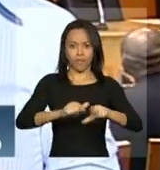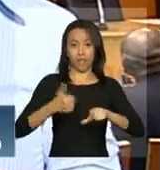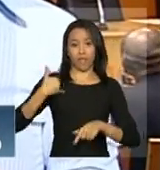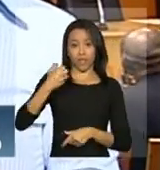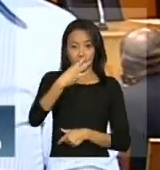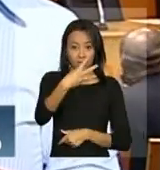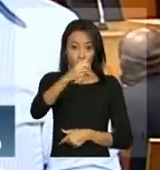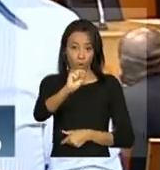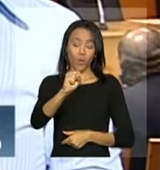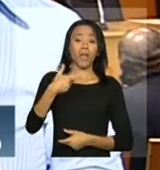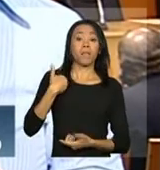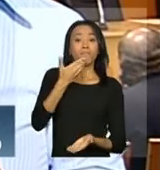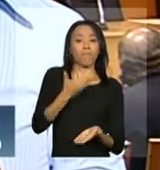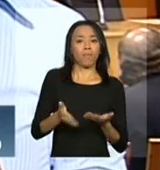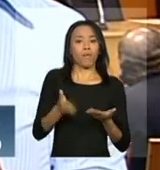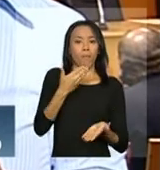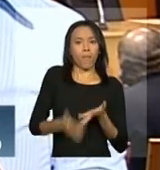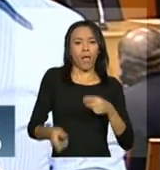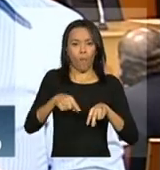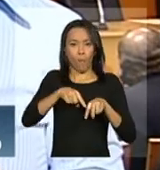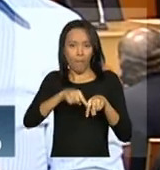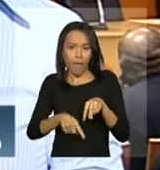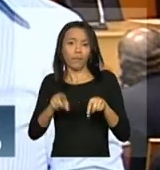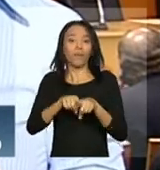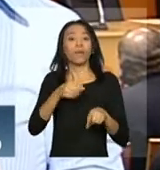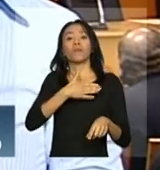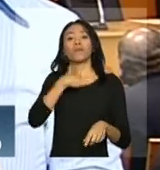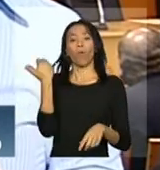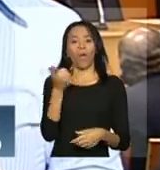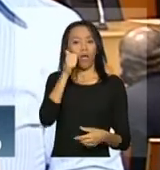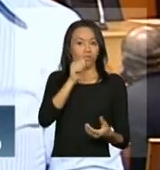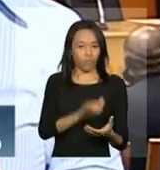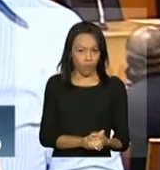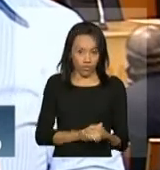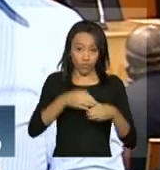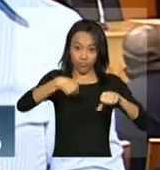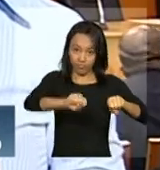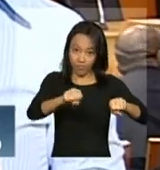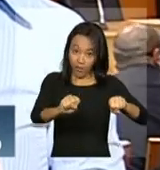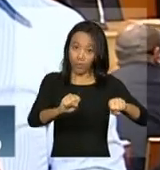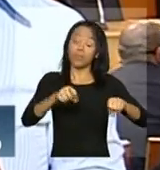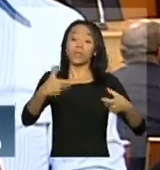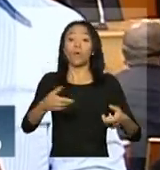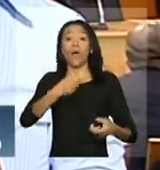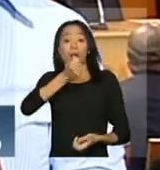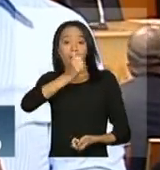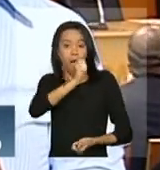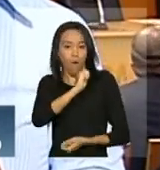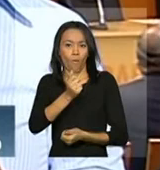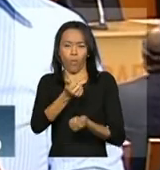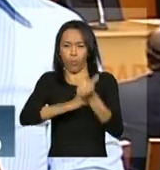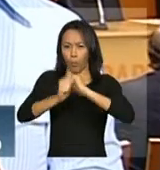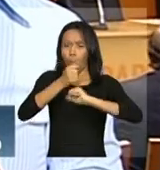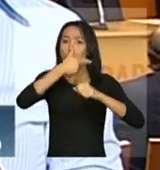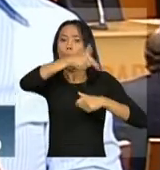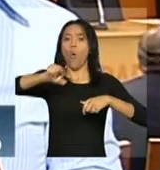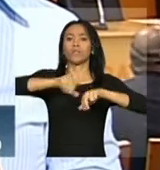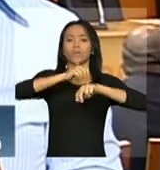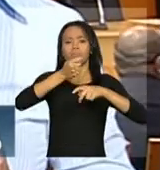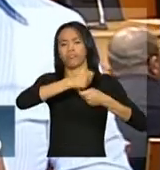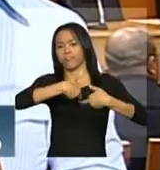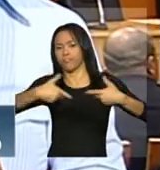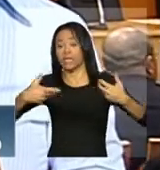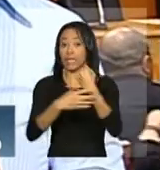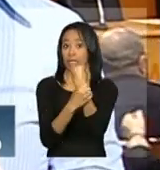anos, ele perdeu uma perna e a esposa num acidente de moto. O tema deste ano é álcool, outras drogas e a segurança no